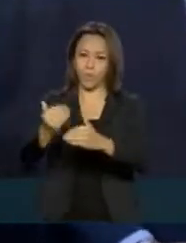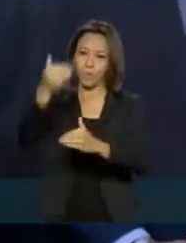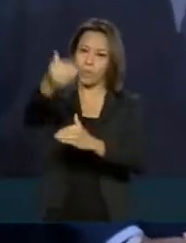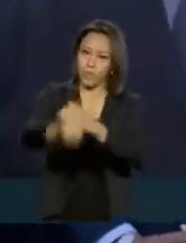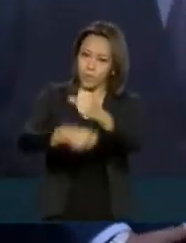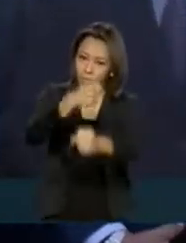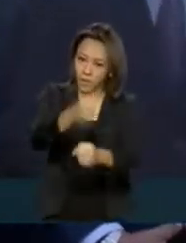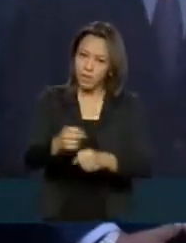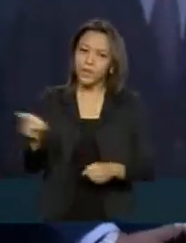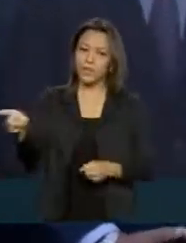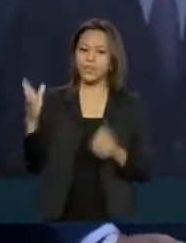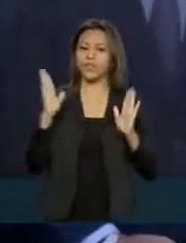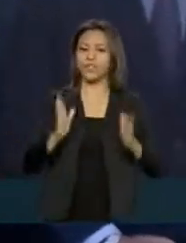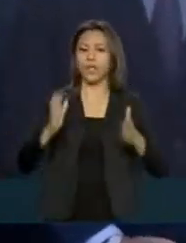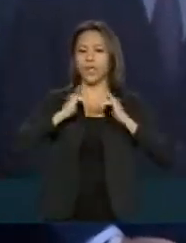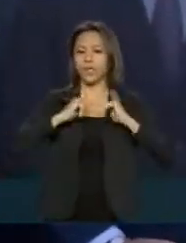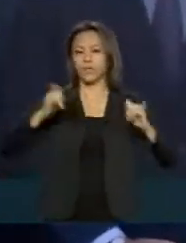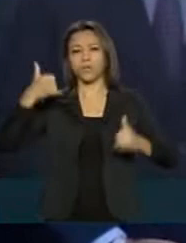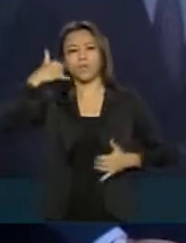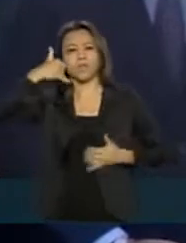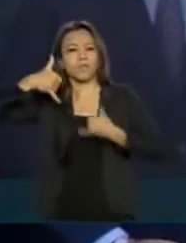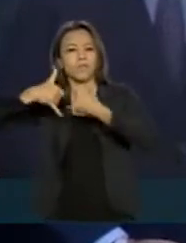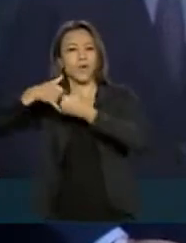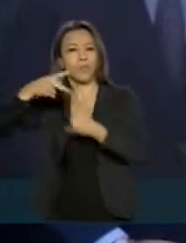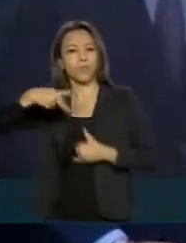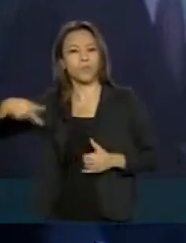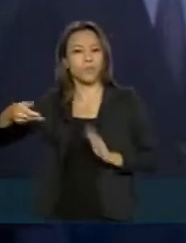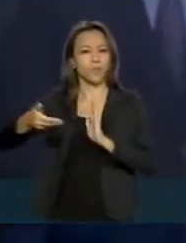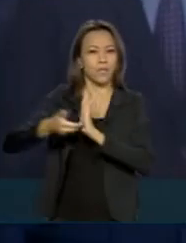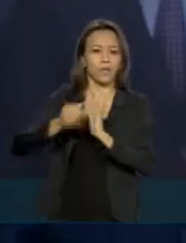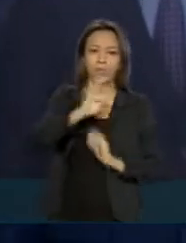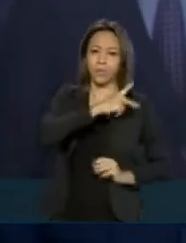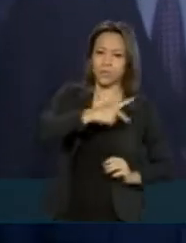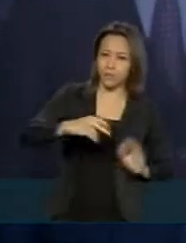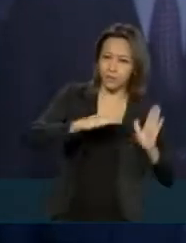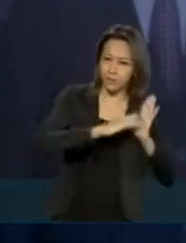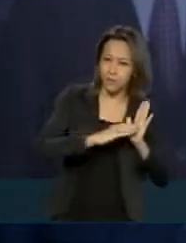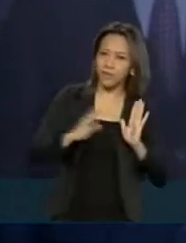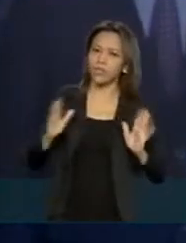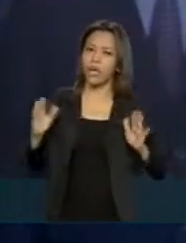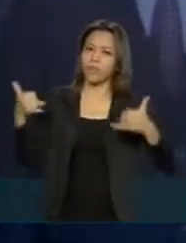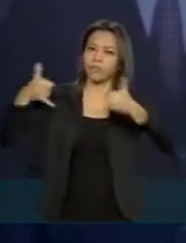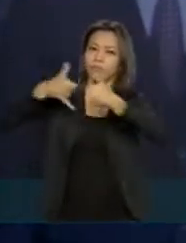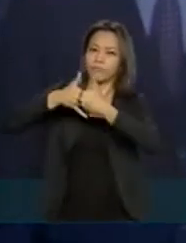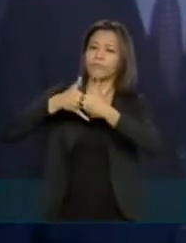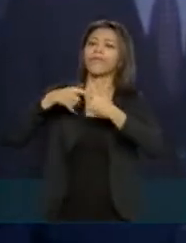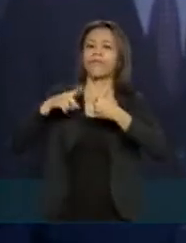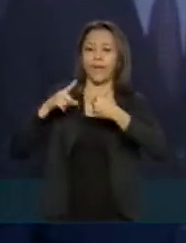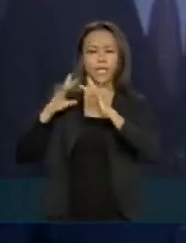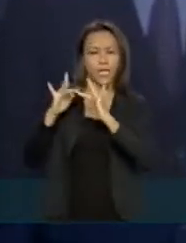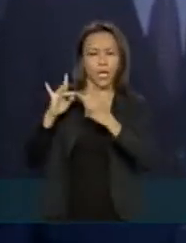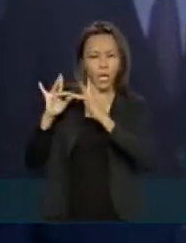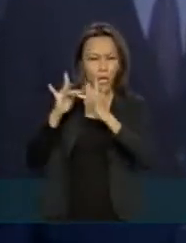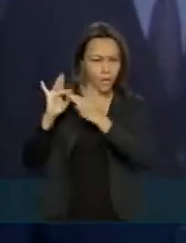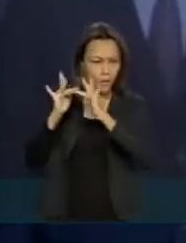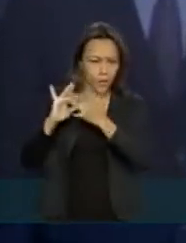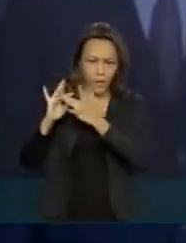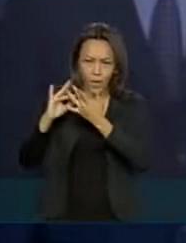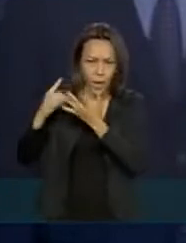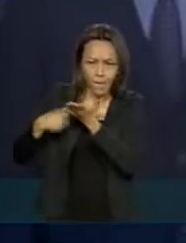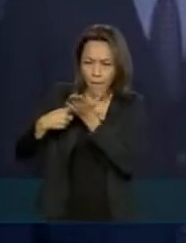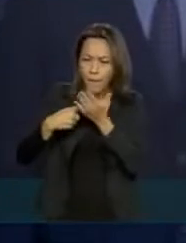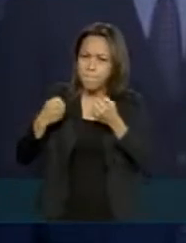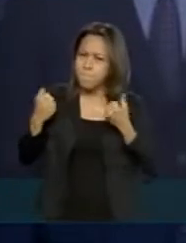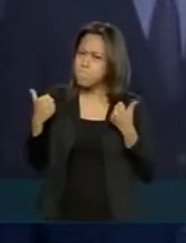telefonema ao presidente Rodrigo Maia, ao presidente Davi Ocolumbre. E existe hoje uma sintonia muito boa